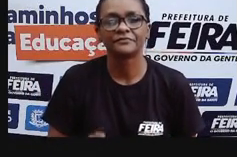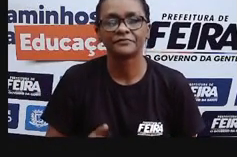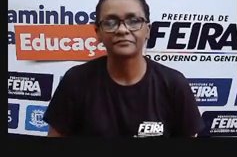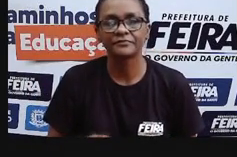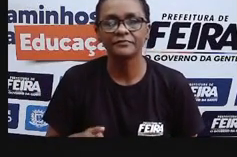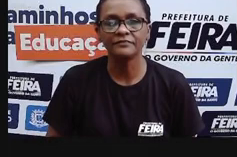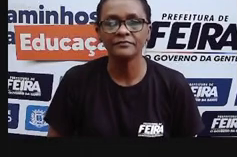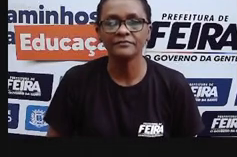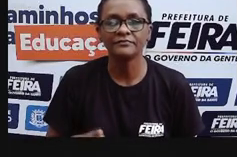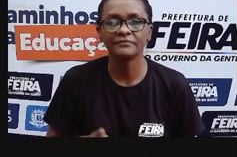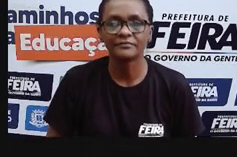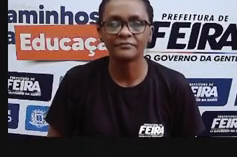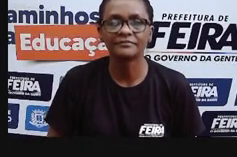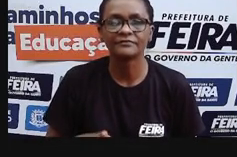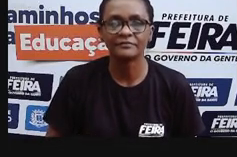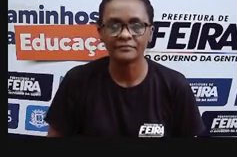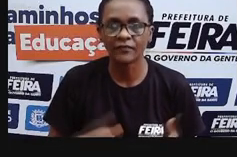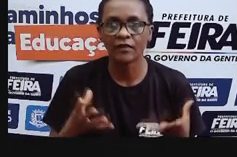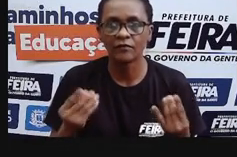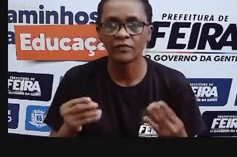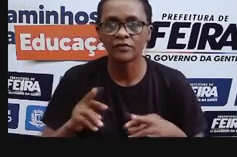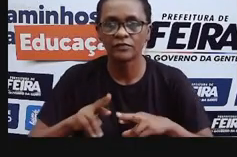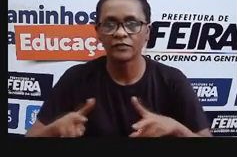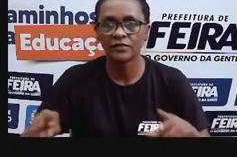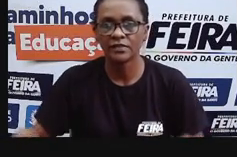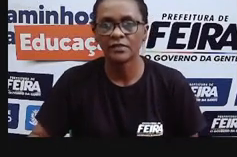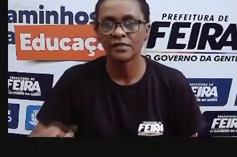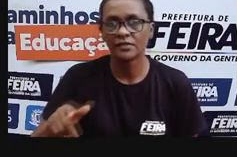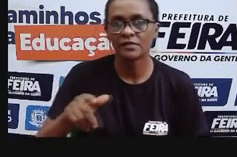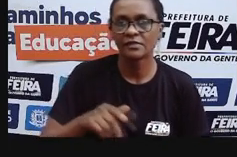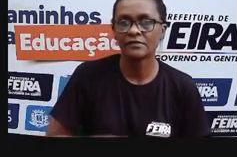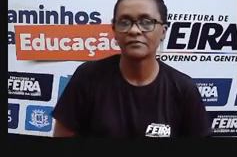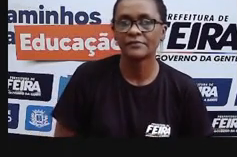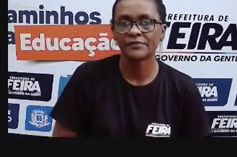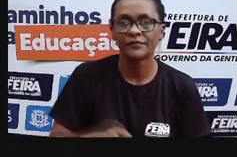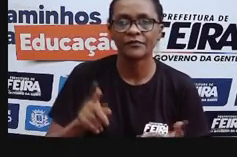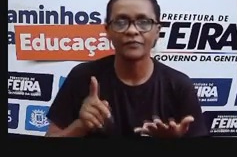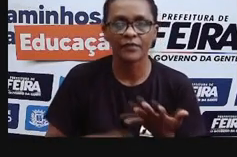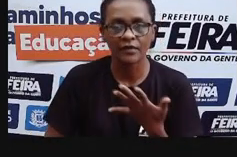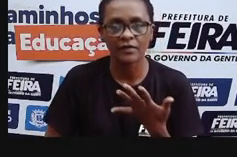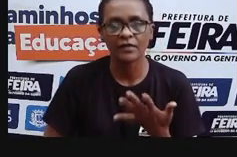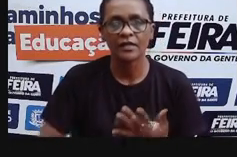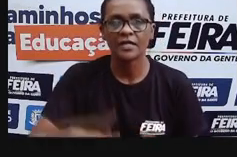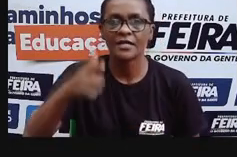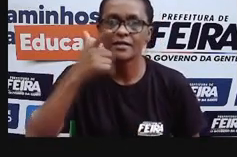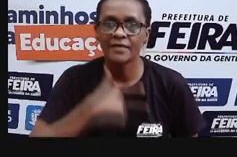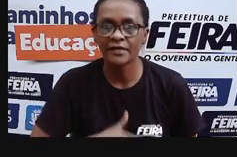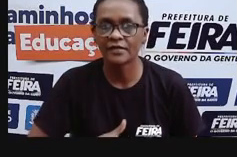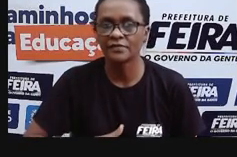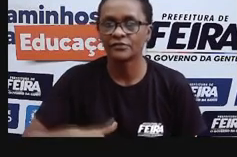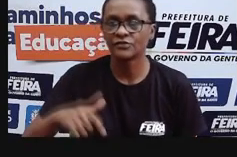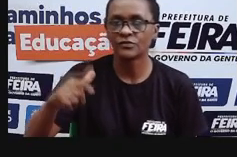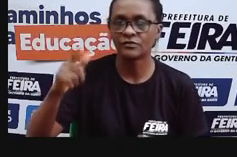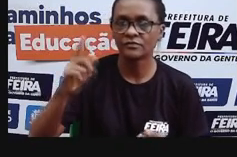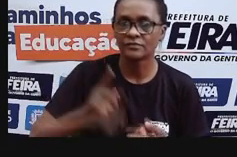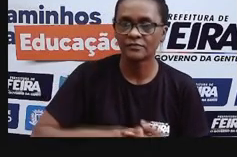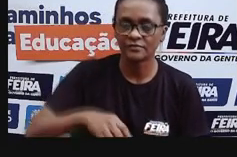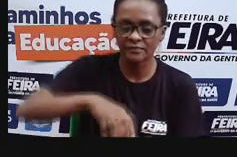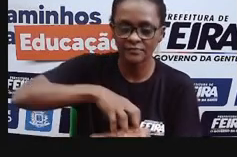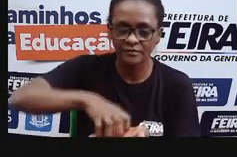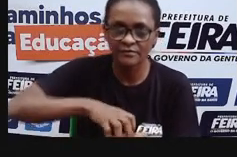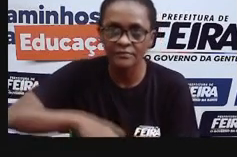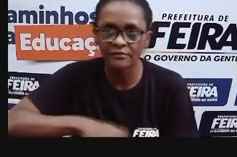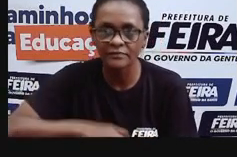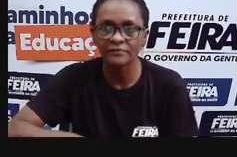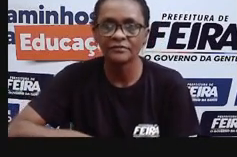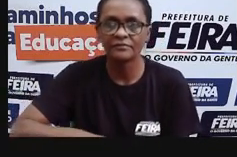Merenda, vamos dizer assim, né? Acompanhamentos. O que que acontece? Essa gelatina tem aquele mesmo substância que tá lá na